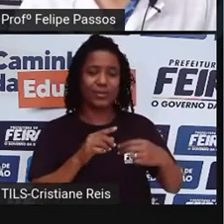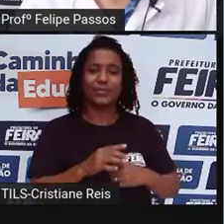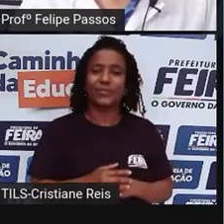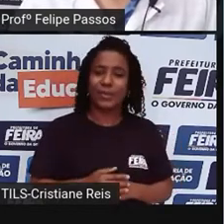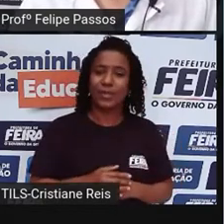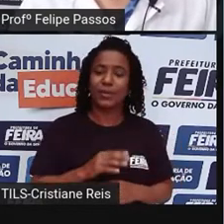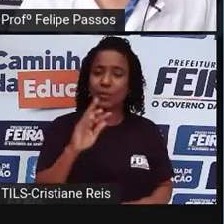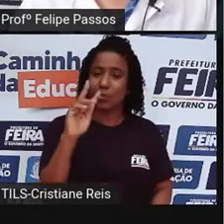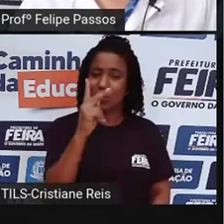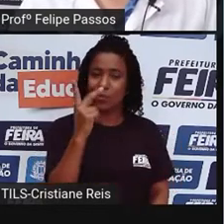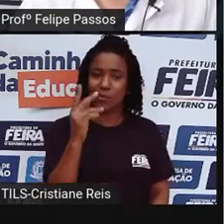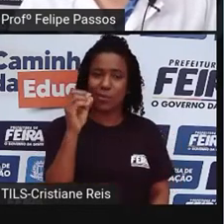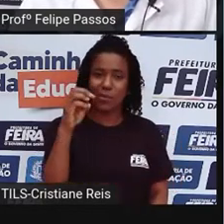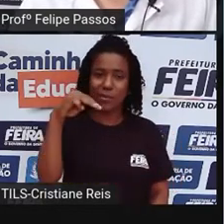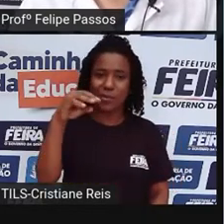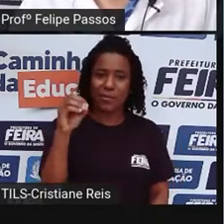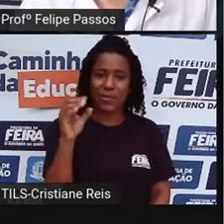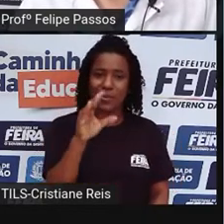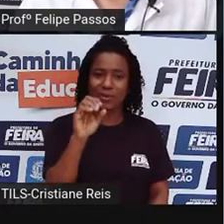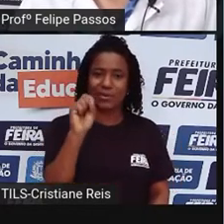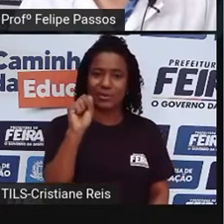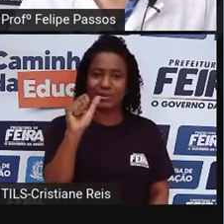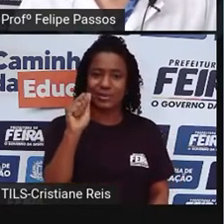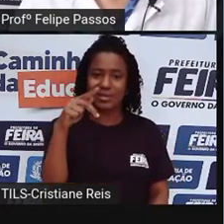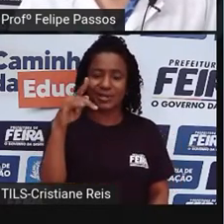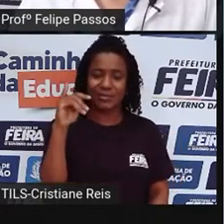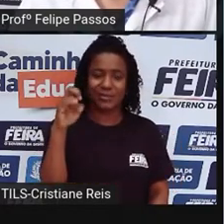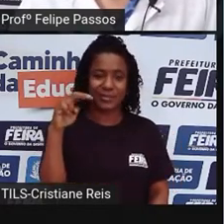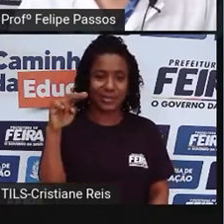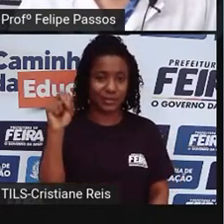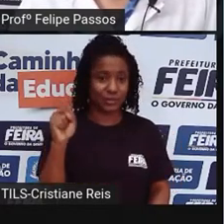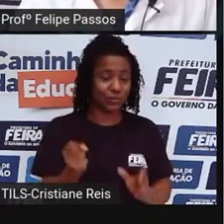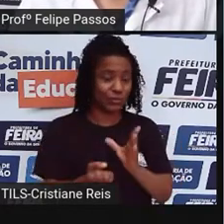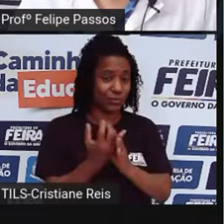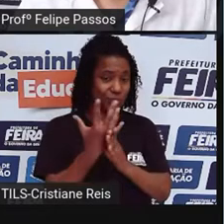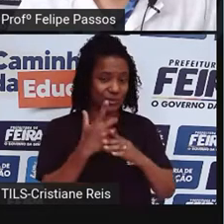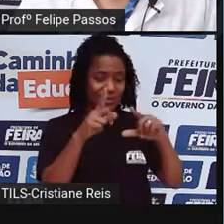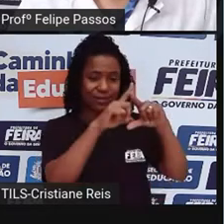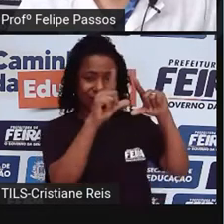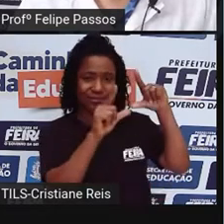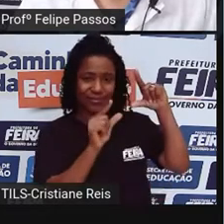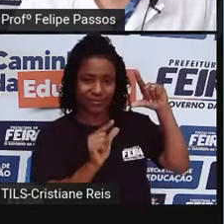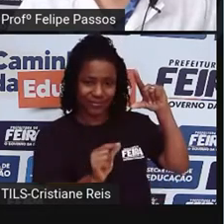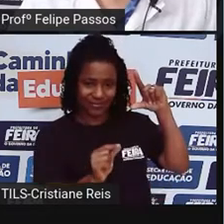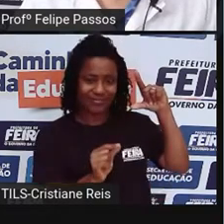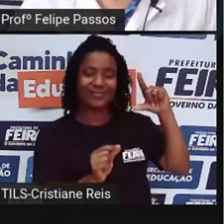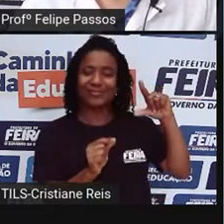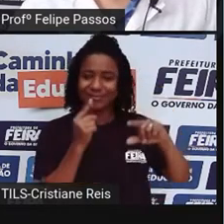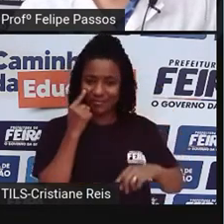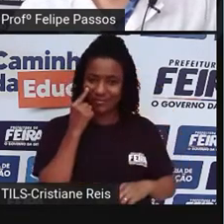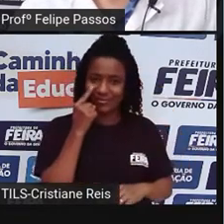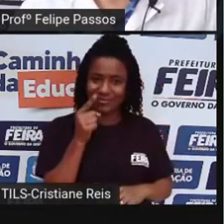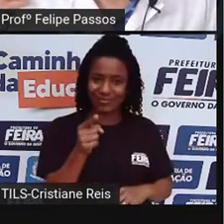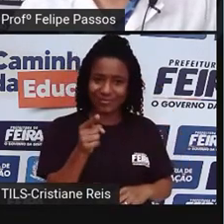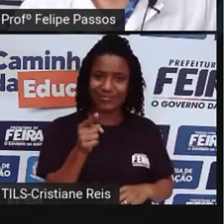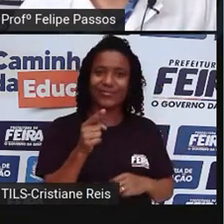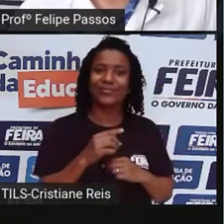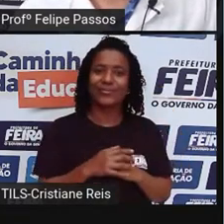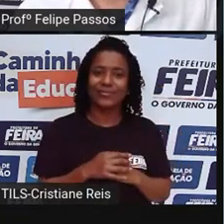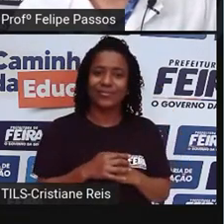a nossa espécie, surge lá no continente africano e aí a gente foi caminhando, né? Há